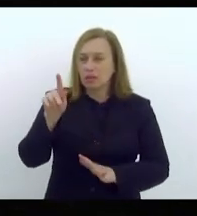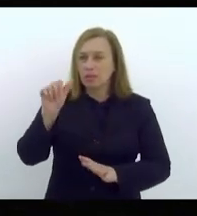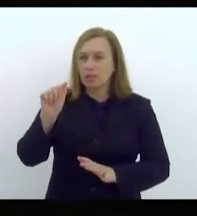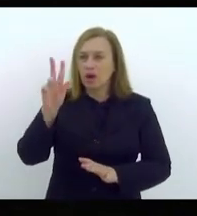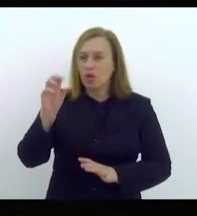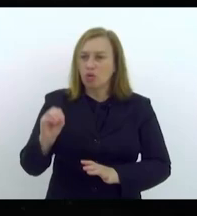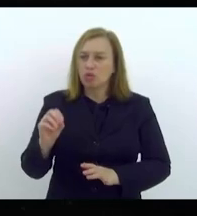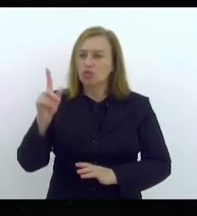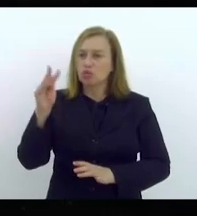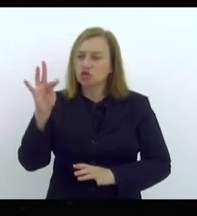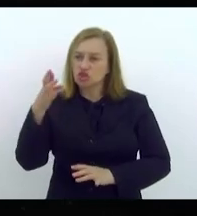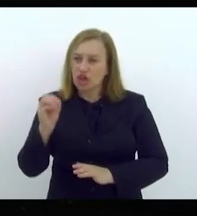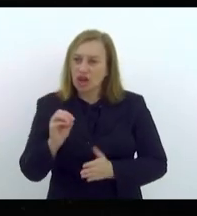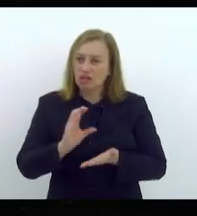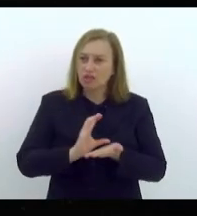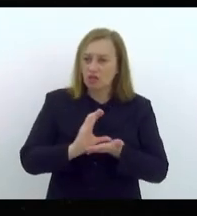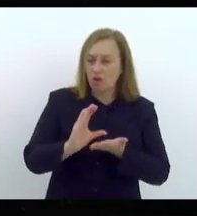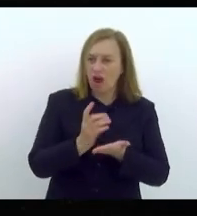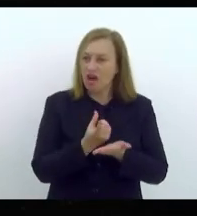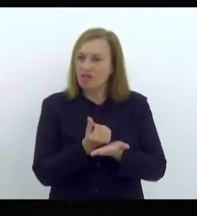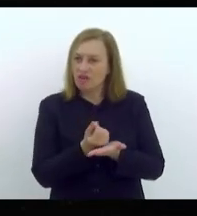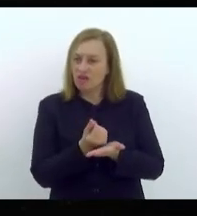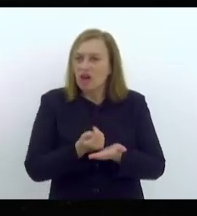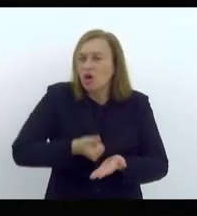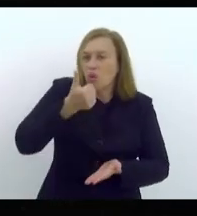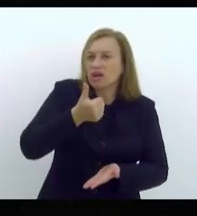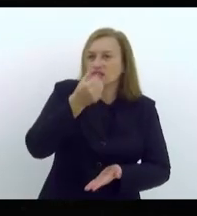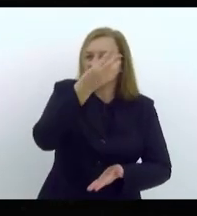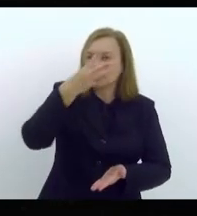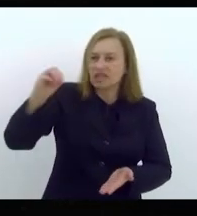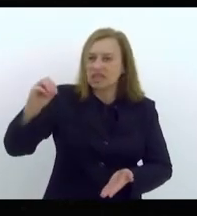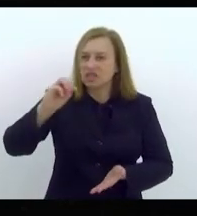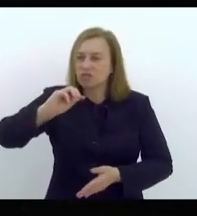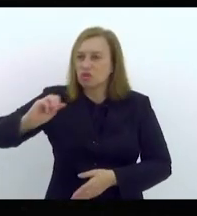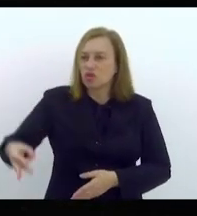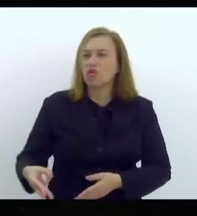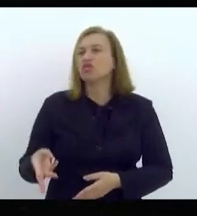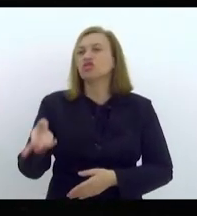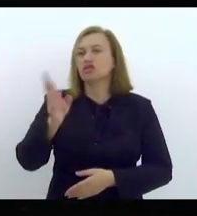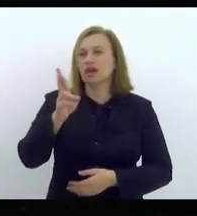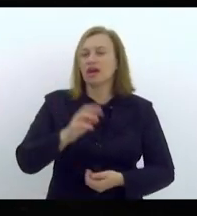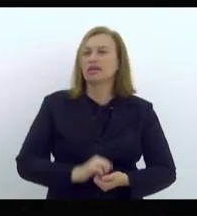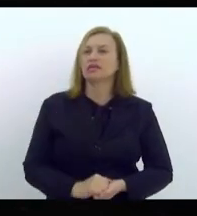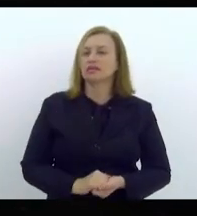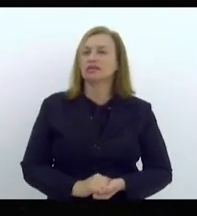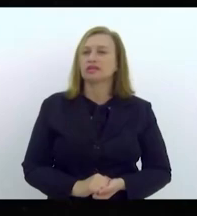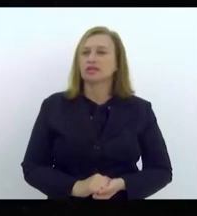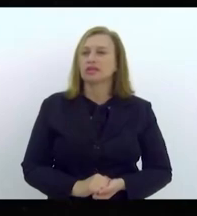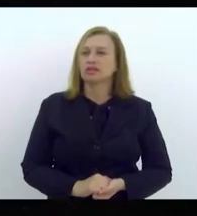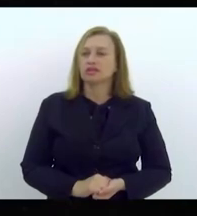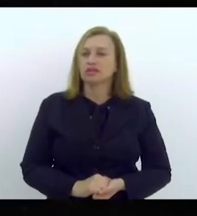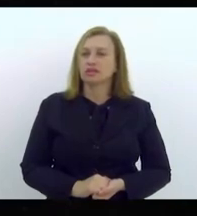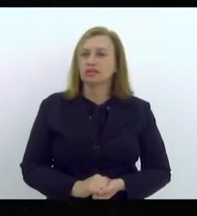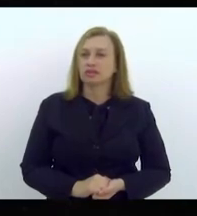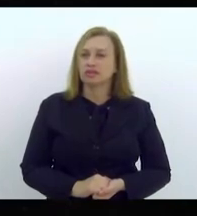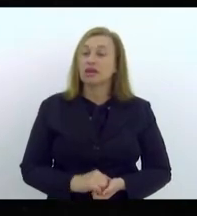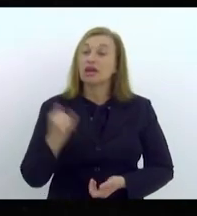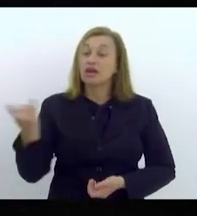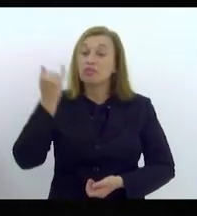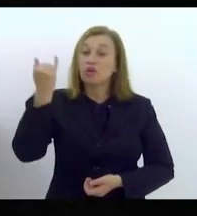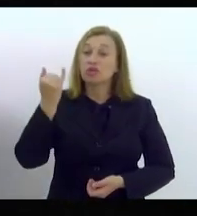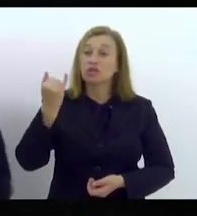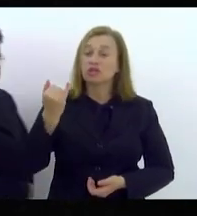A verba, o montante de recursos chega a quase 300 milhões de reais. E por que é tão importante a gente fomentar a